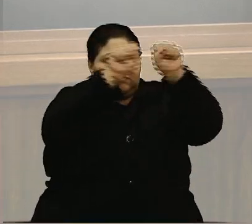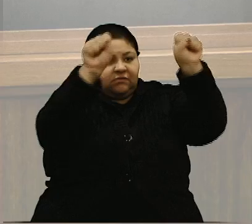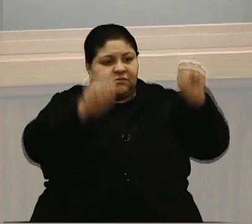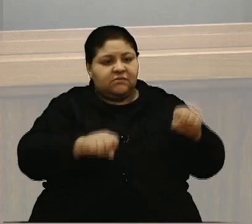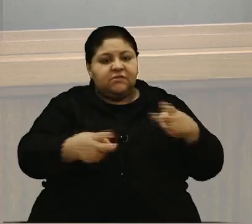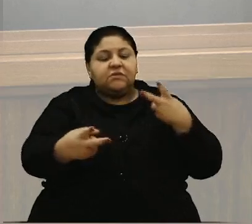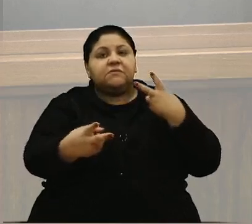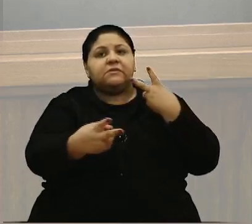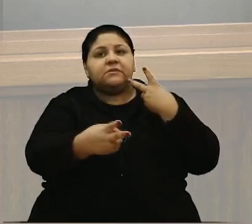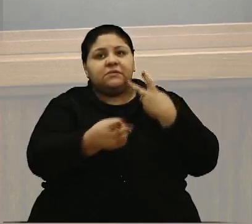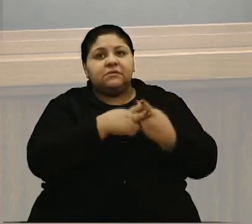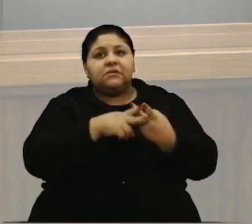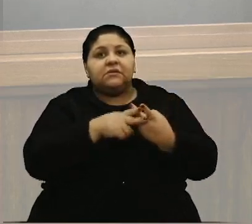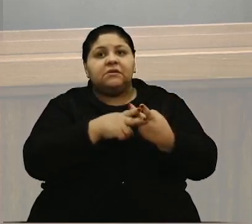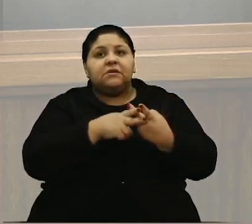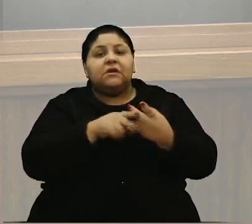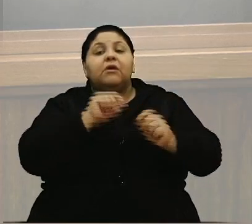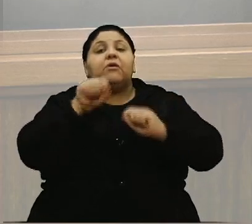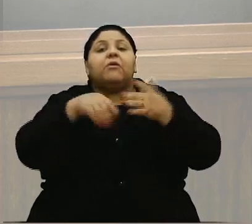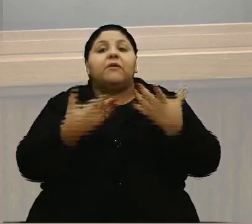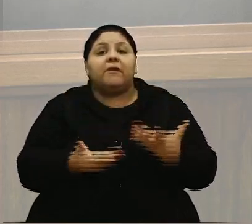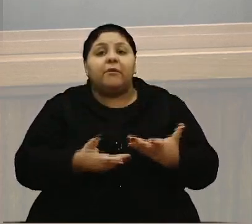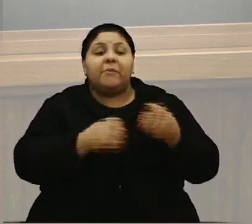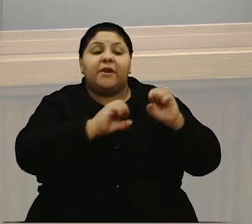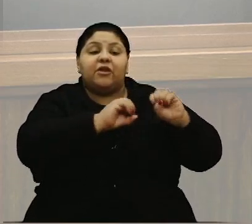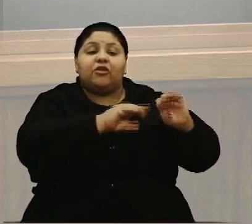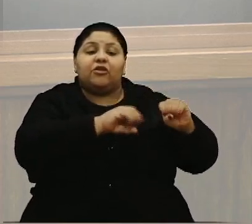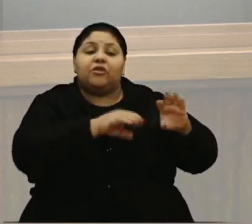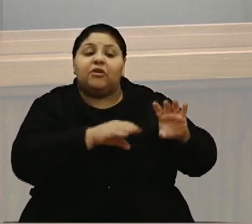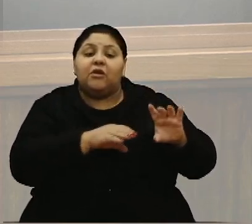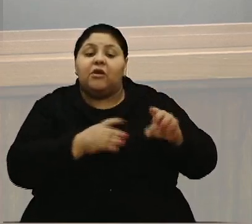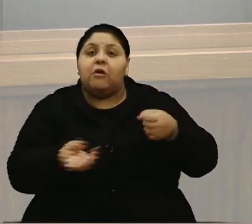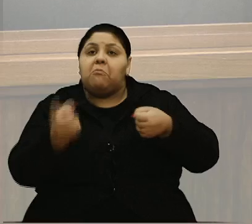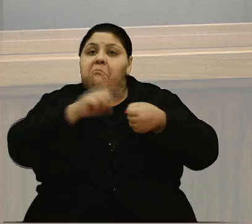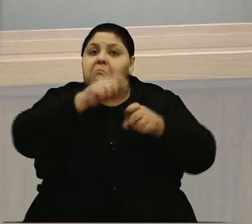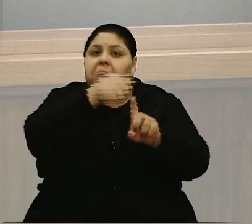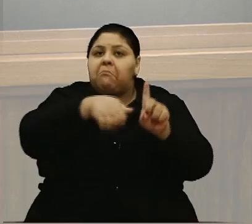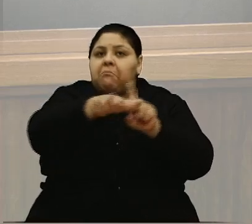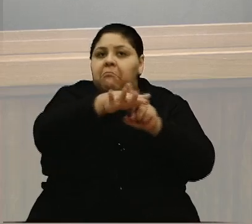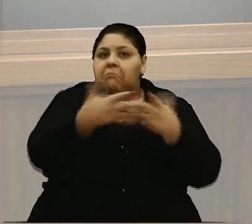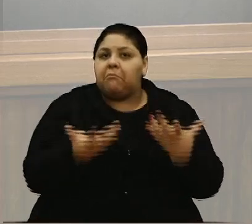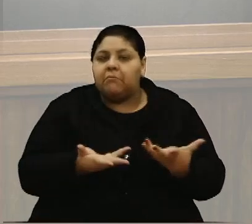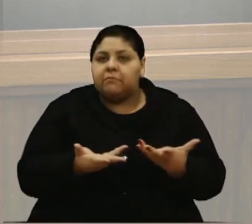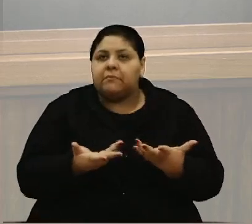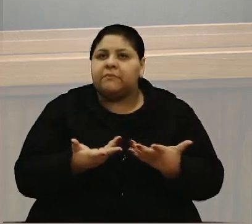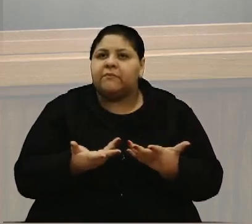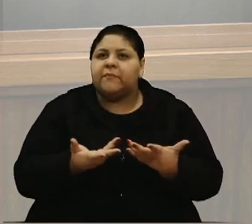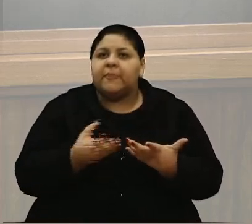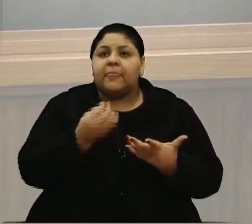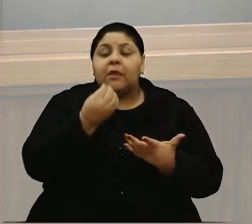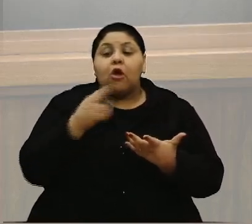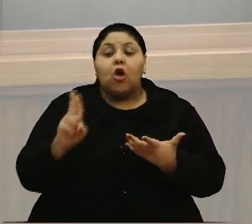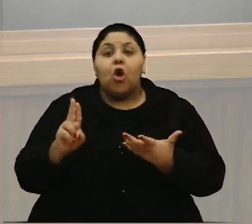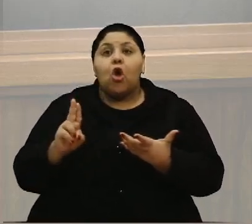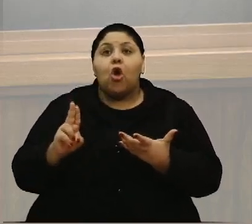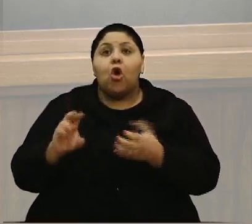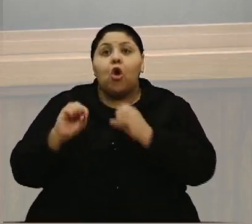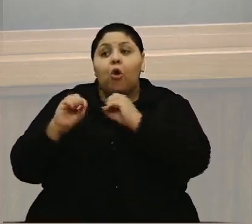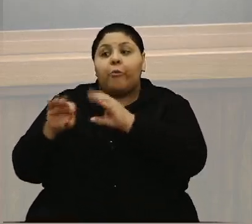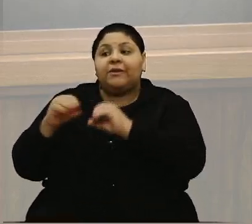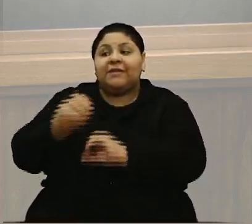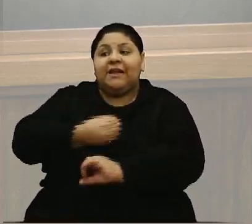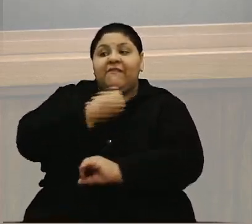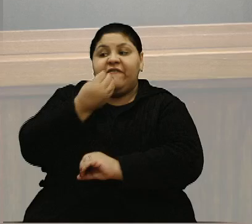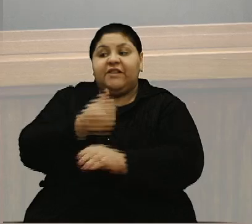serve exatamente para quê? Para educar, para ressocializar? Ou para ensinar a vida do